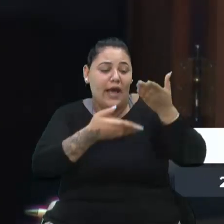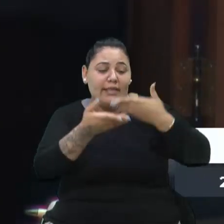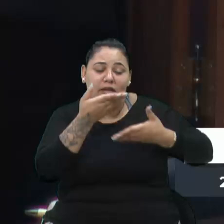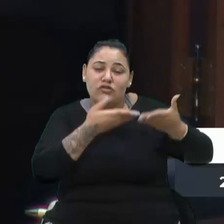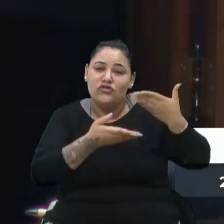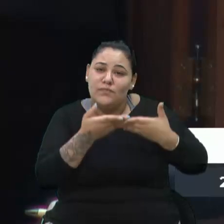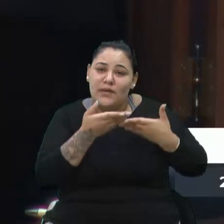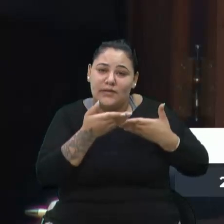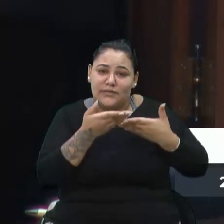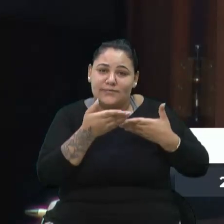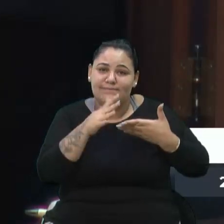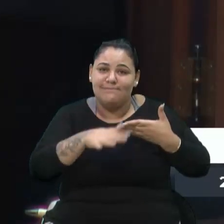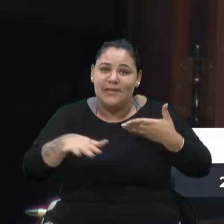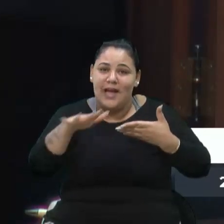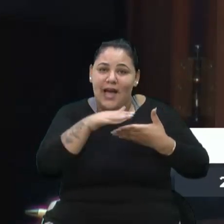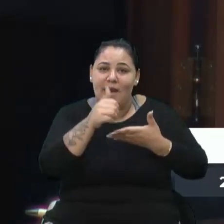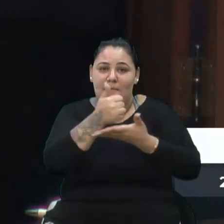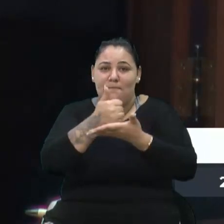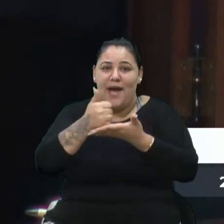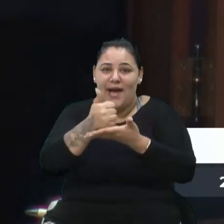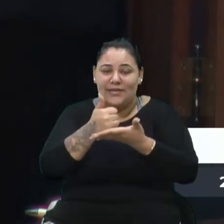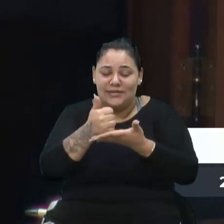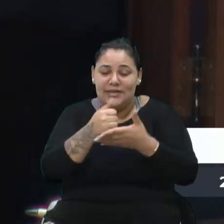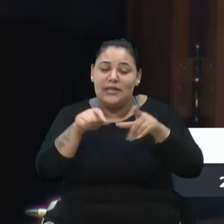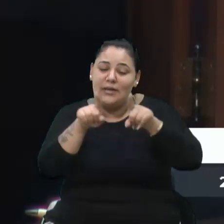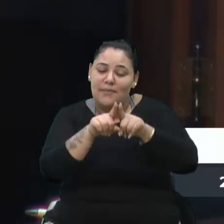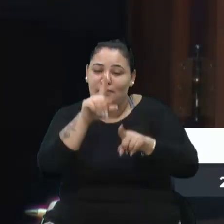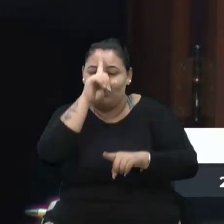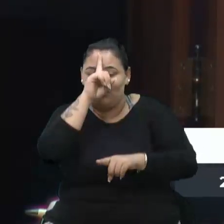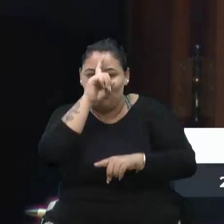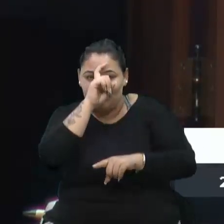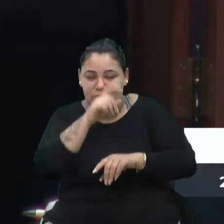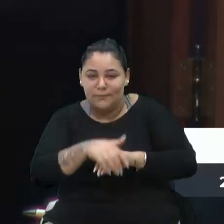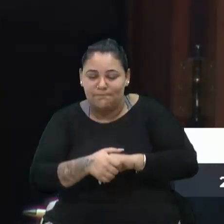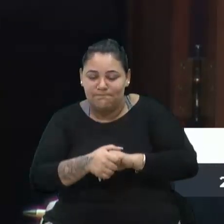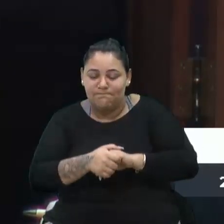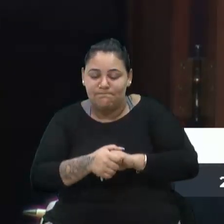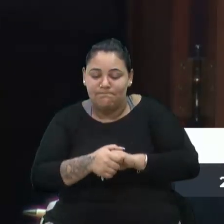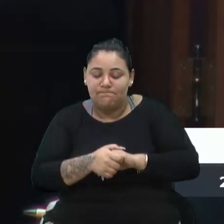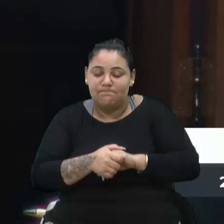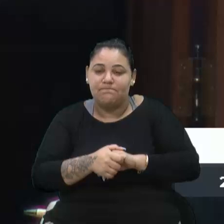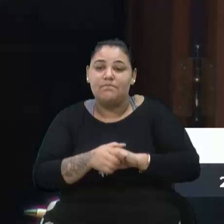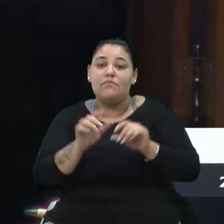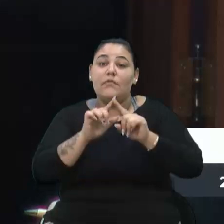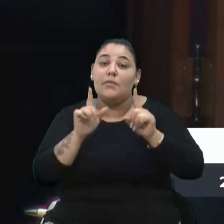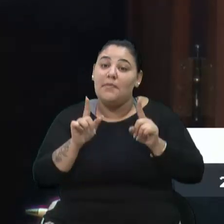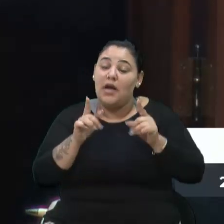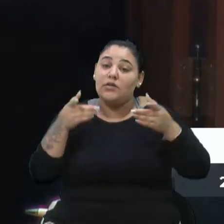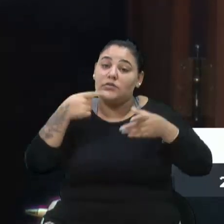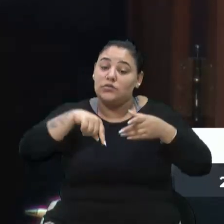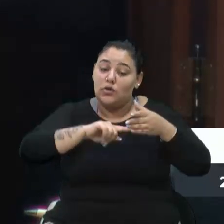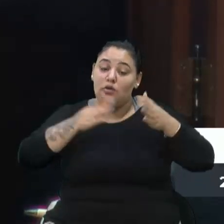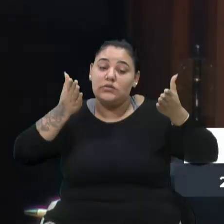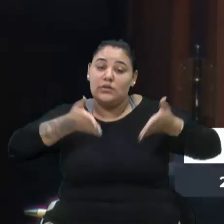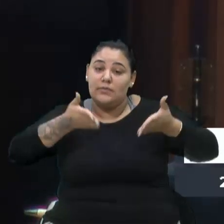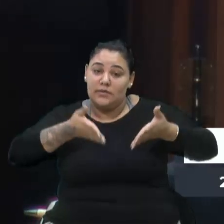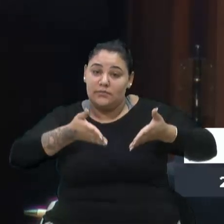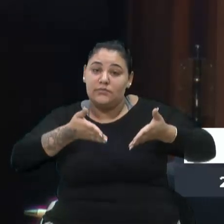básicas e também nos nossos prontos atendimentos. Mas nós sabemos também que agora o governo federal